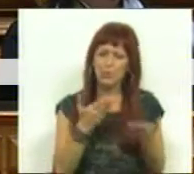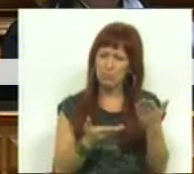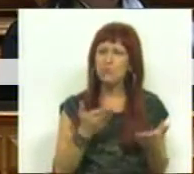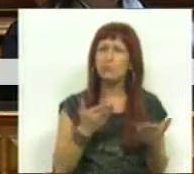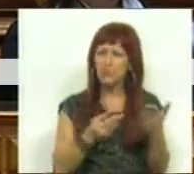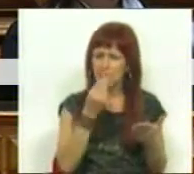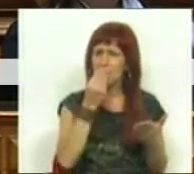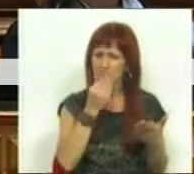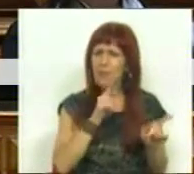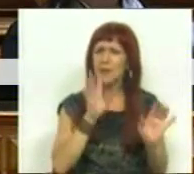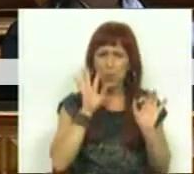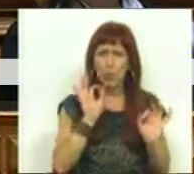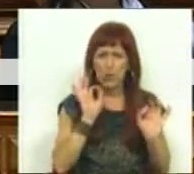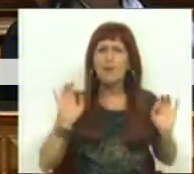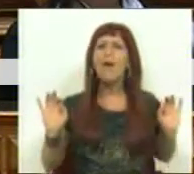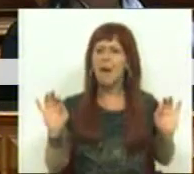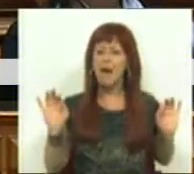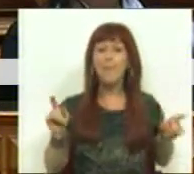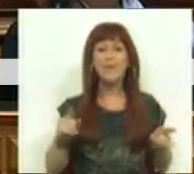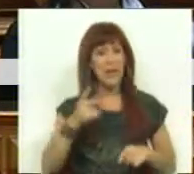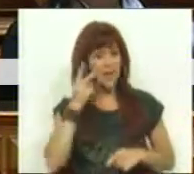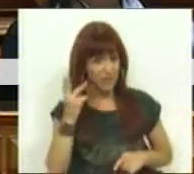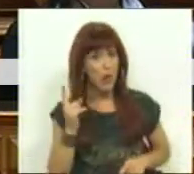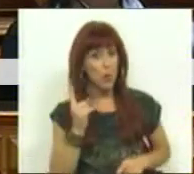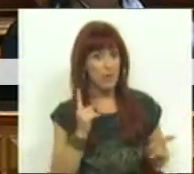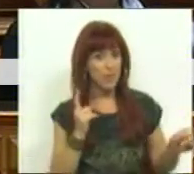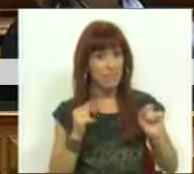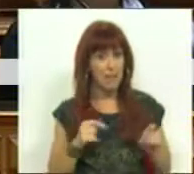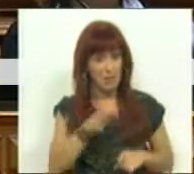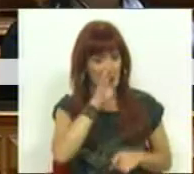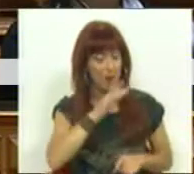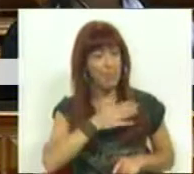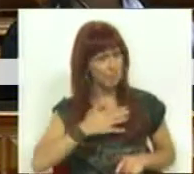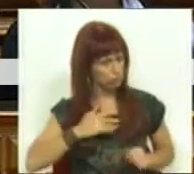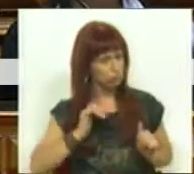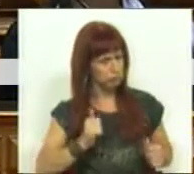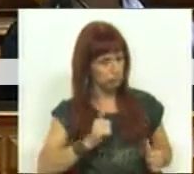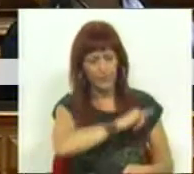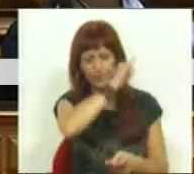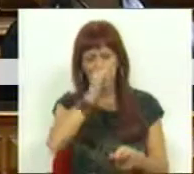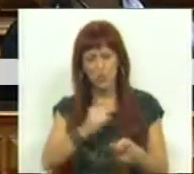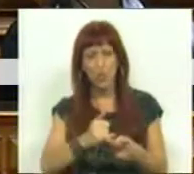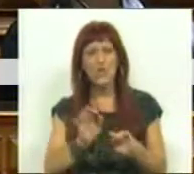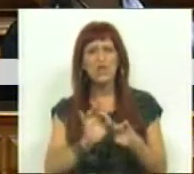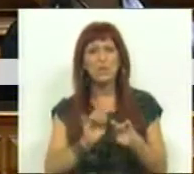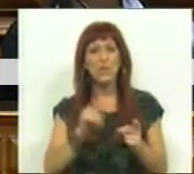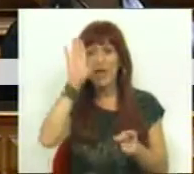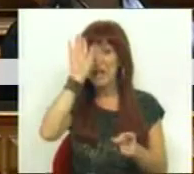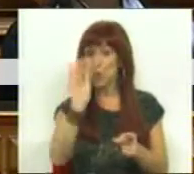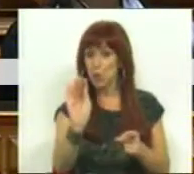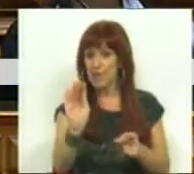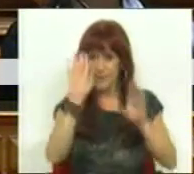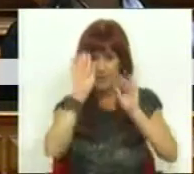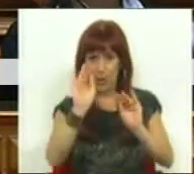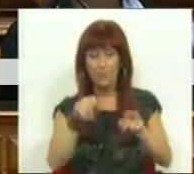alimentação cuidada e equilibrada e para uma vida com hábitos saudáveis. O segundo aspecto é o da educação.